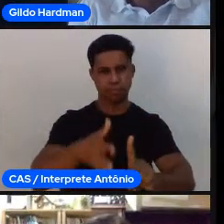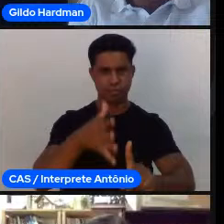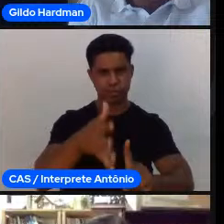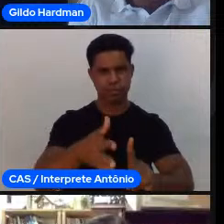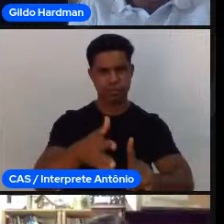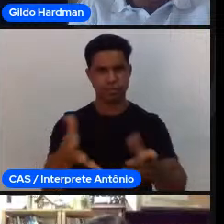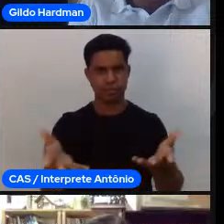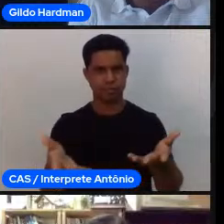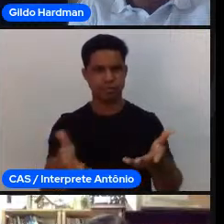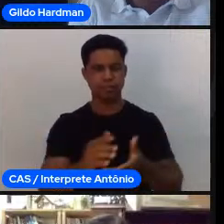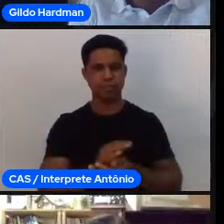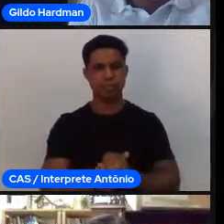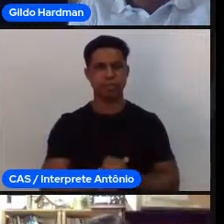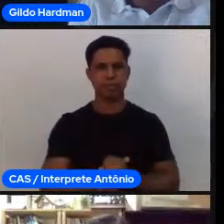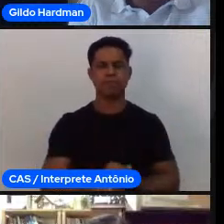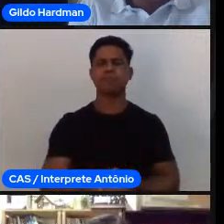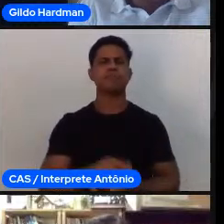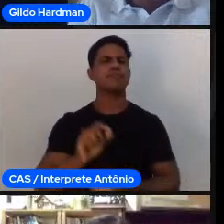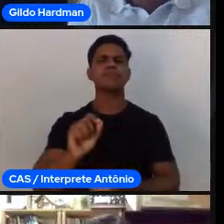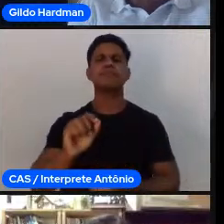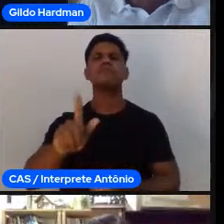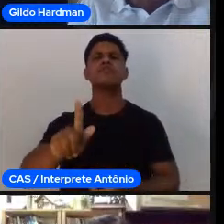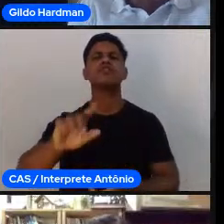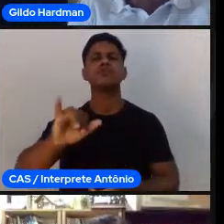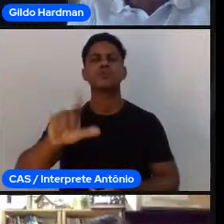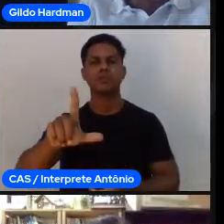Gildo, está uma página em branco aparecendo agora?